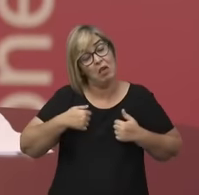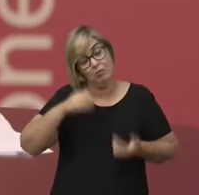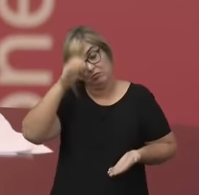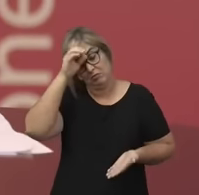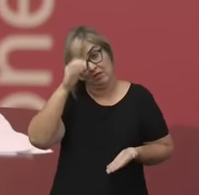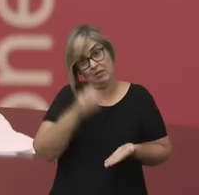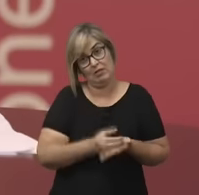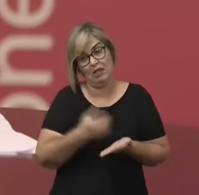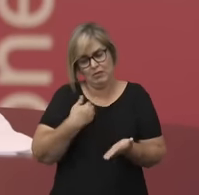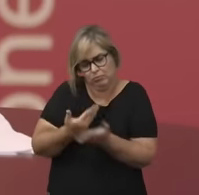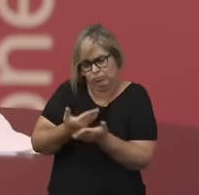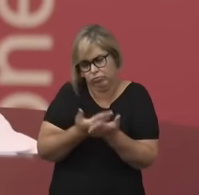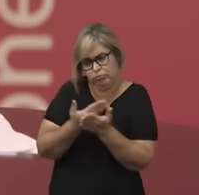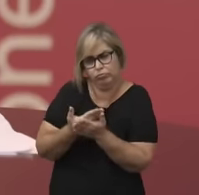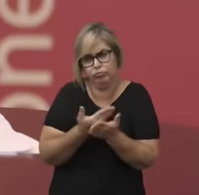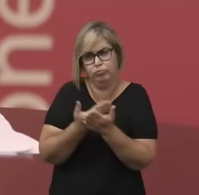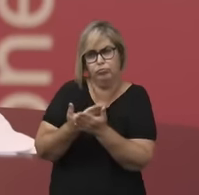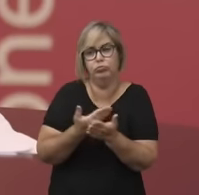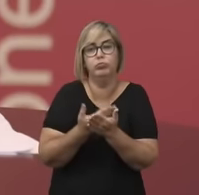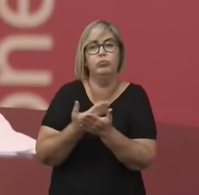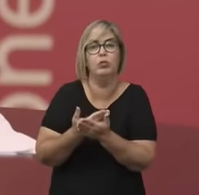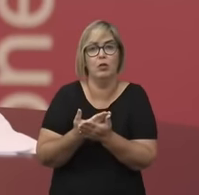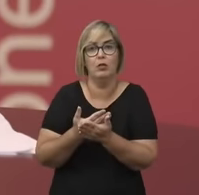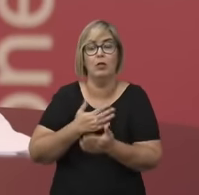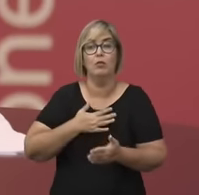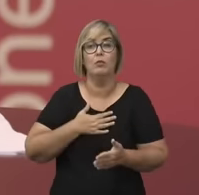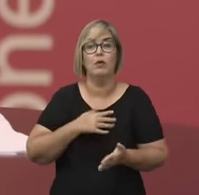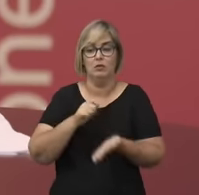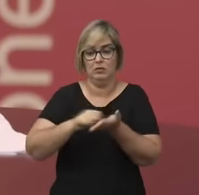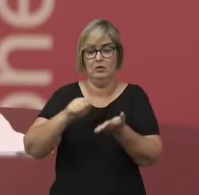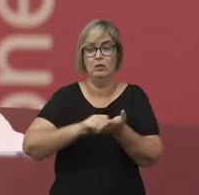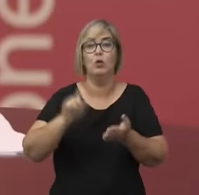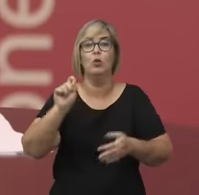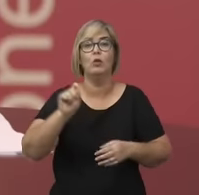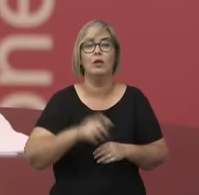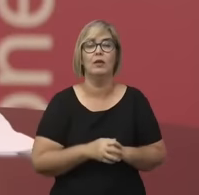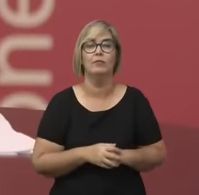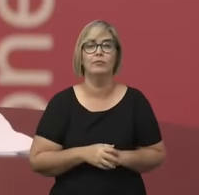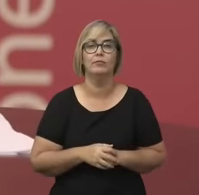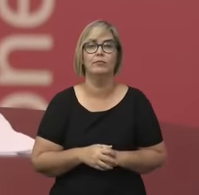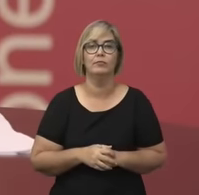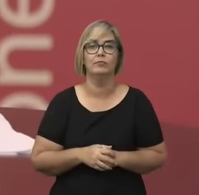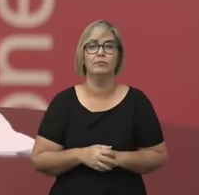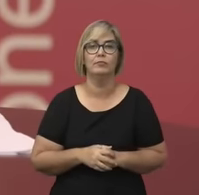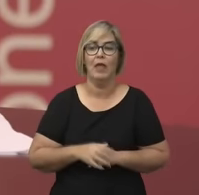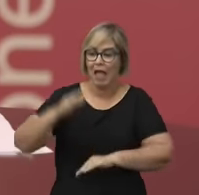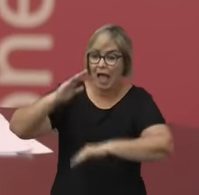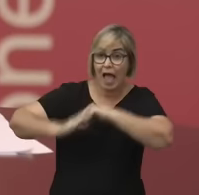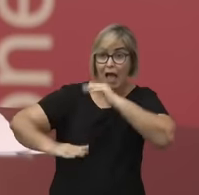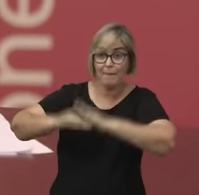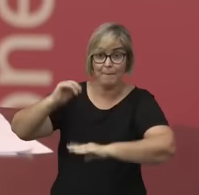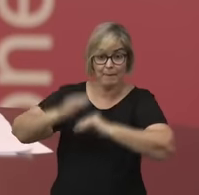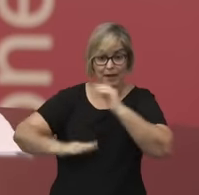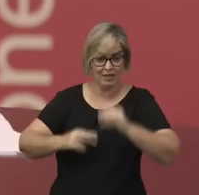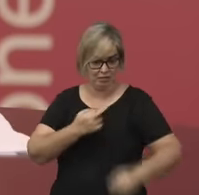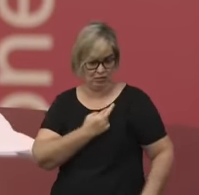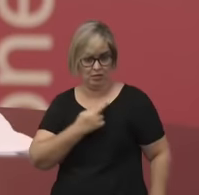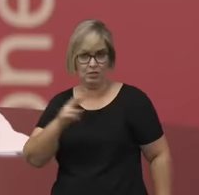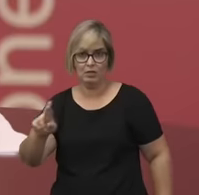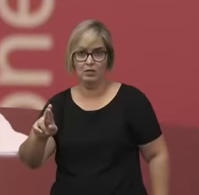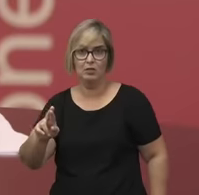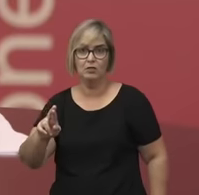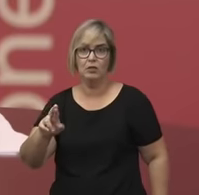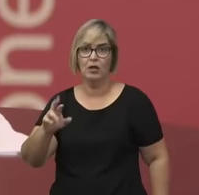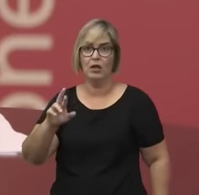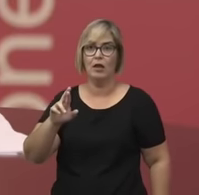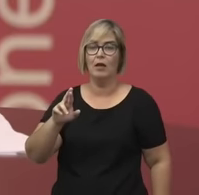avanço nos meus escritos, que é o cartesianismo prático do panfleto Sofia orienta as obras da